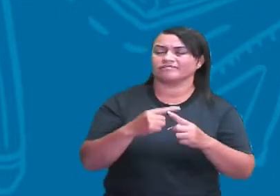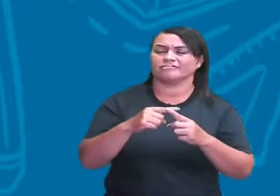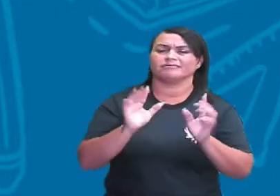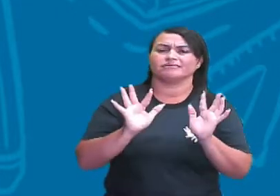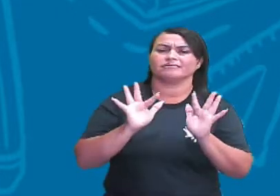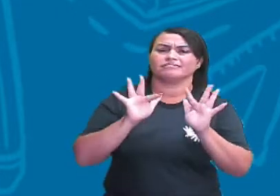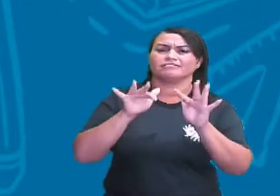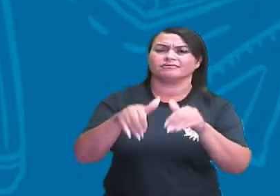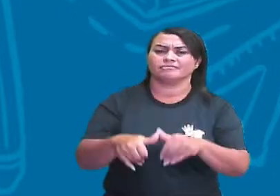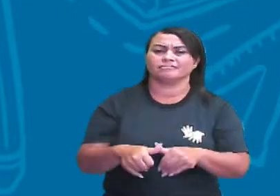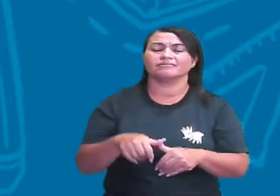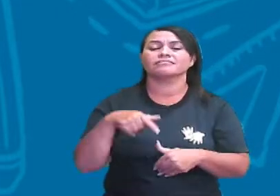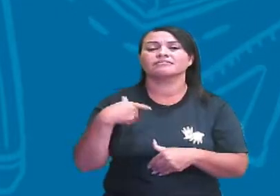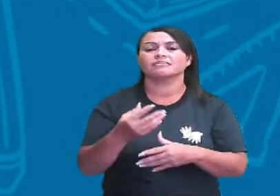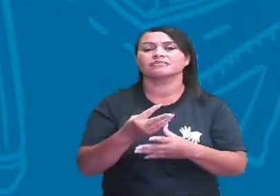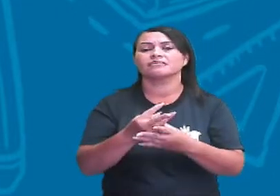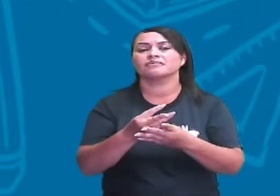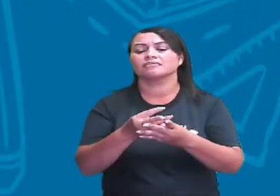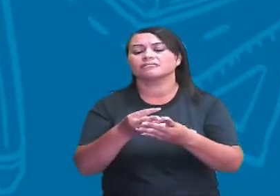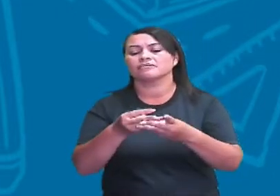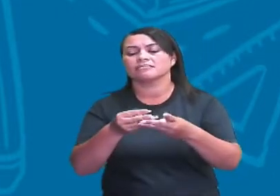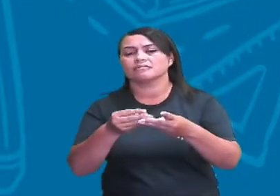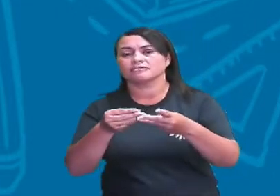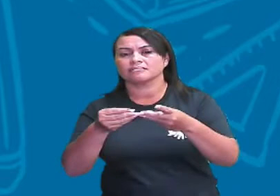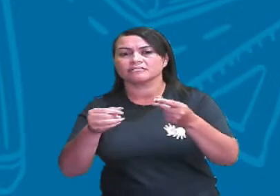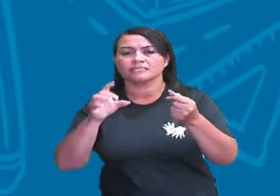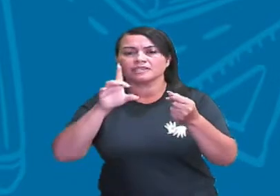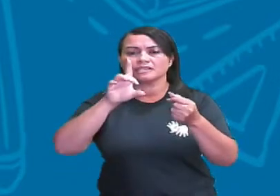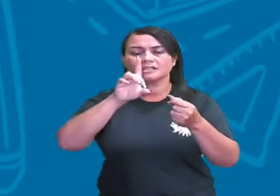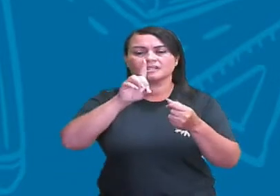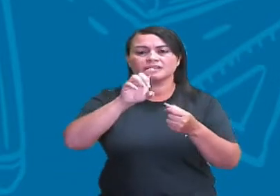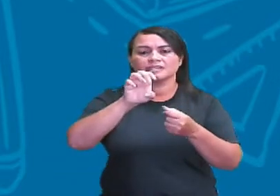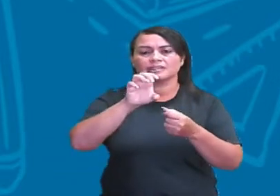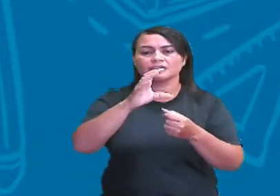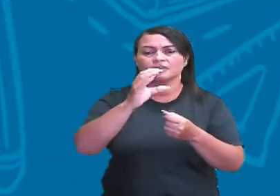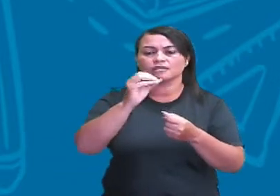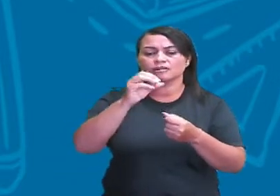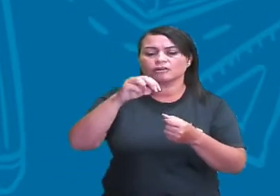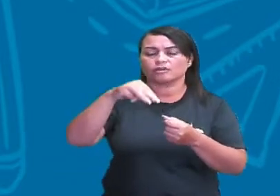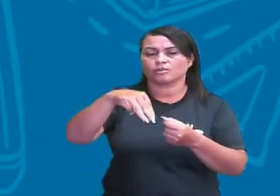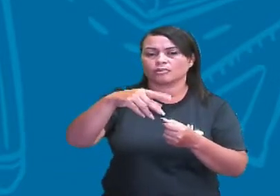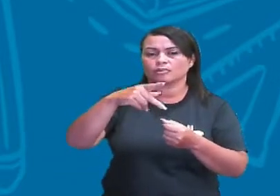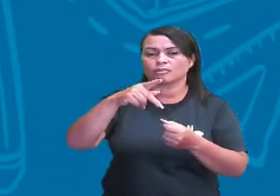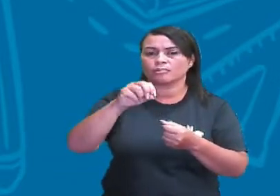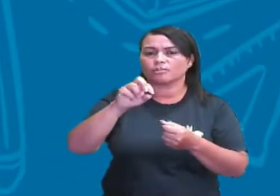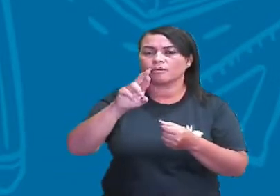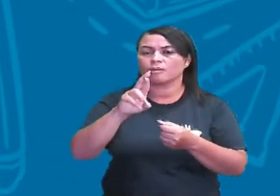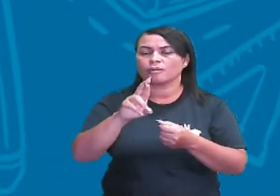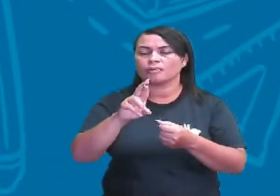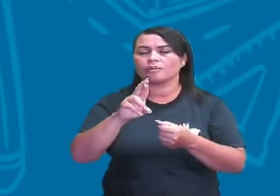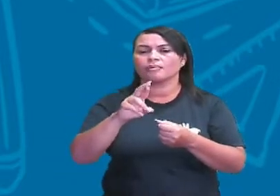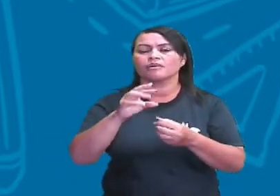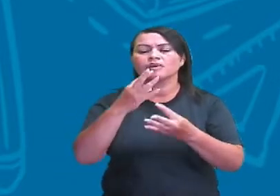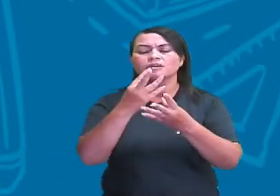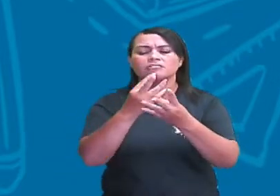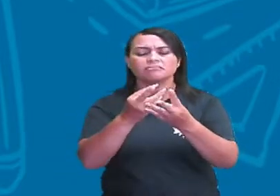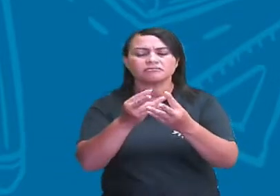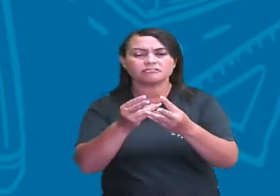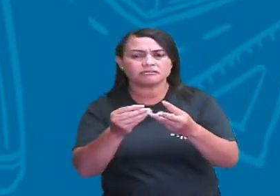e então ele vai se decompor. Os decompositores, alguns fungos e bactérias, vão promover a